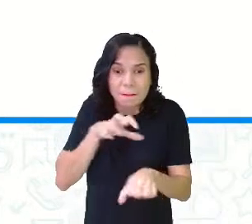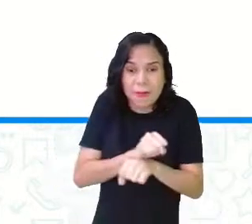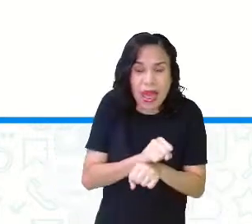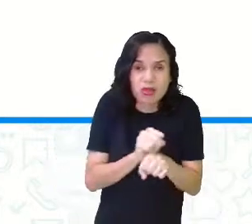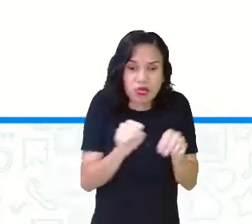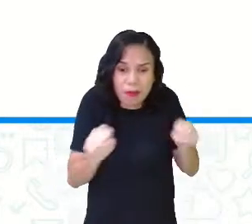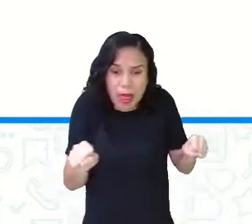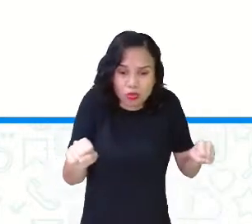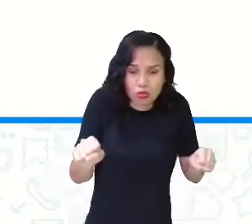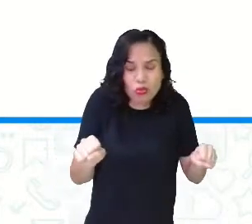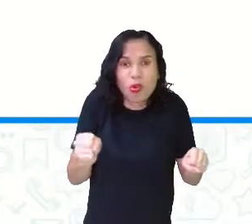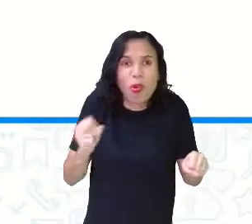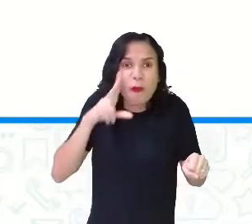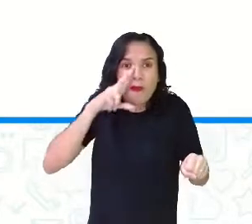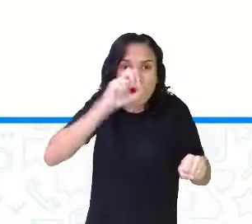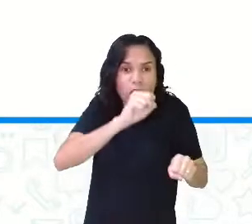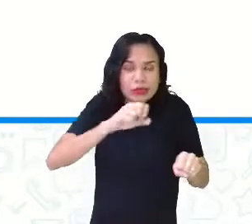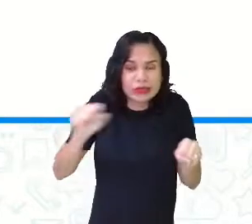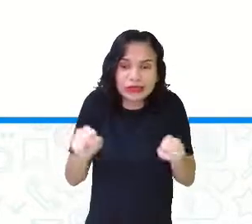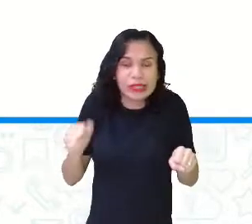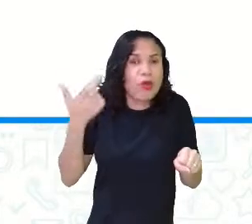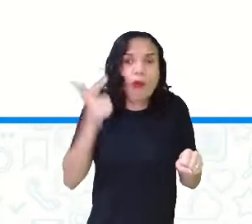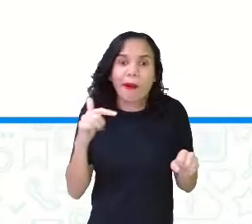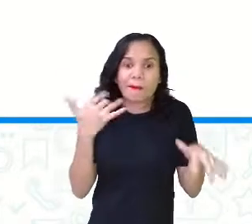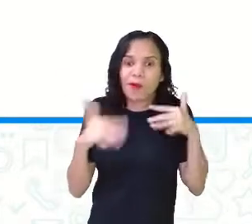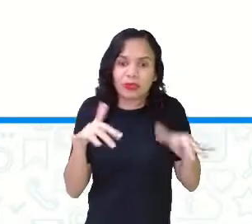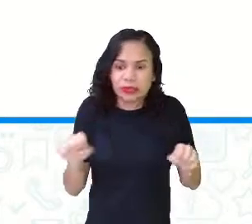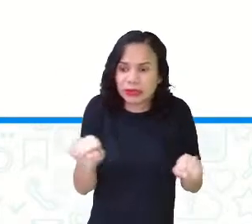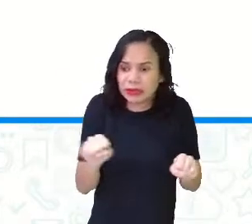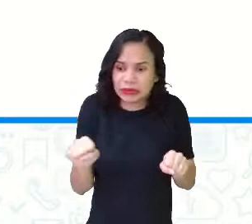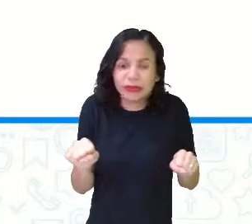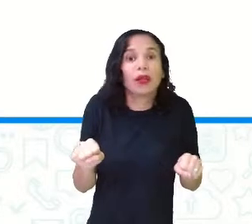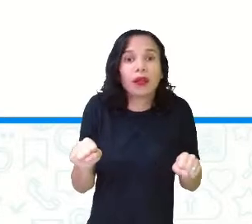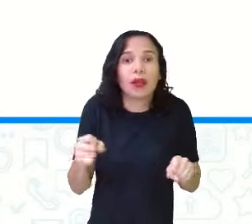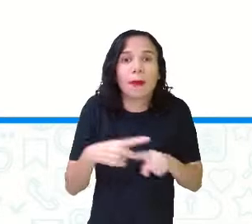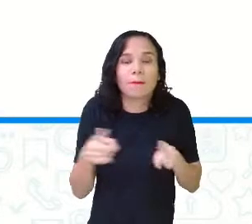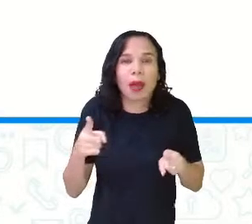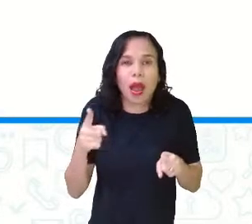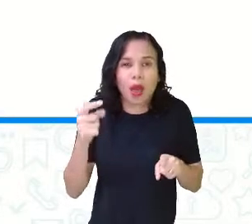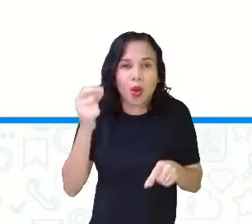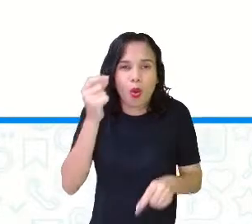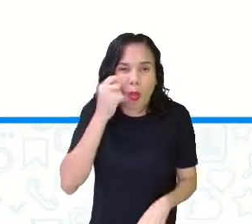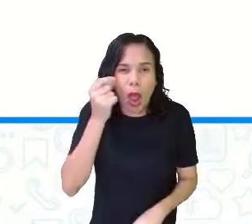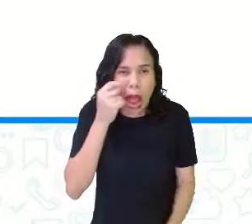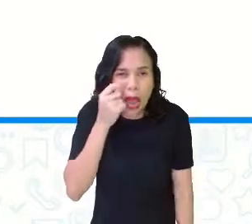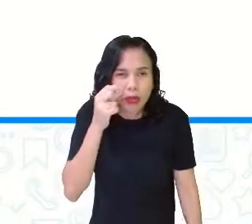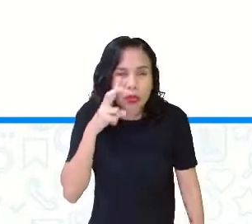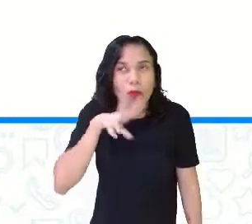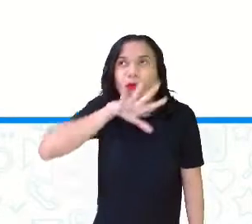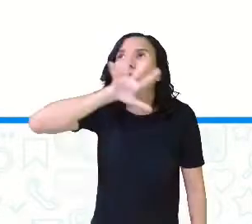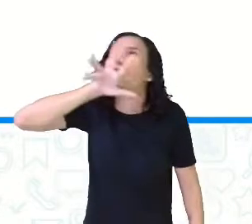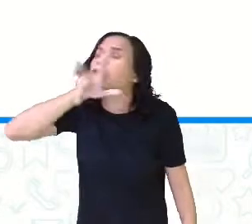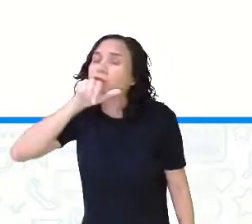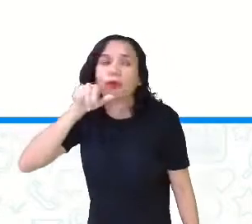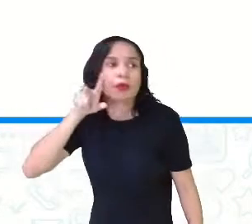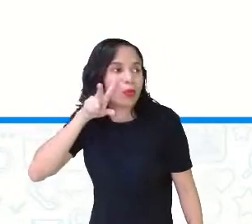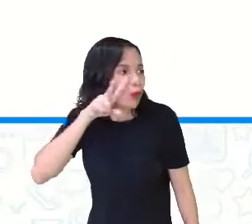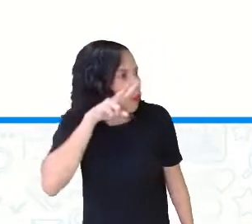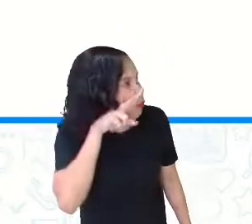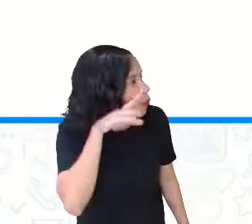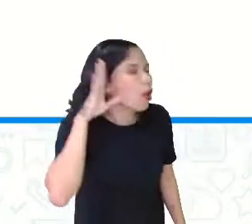amarrado por fortes cordas, sequer podia mexer-se. O rato, reconhecendo seu rugido, se